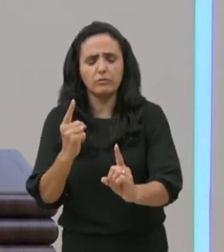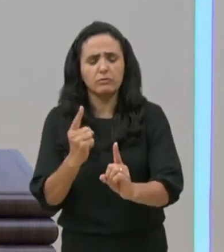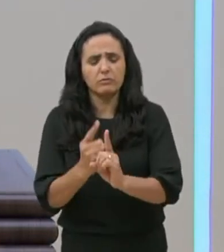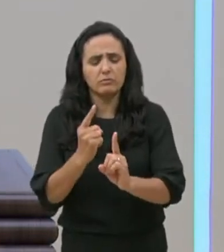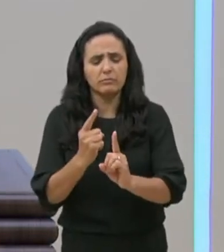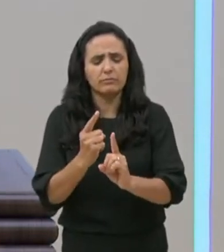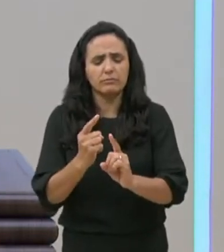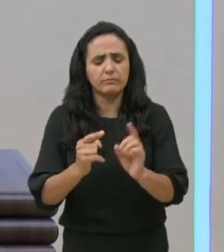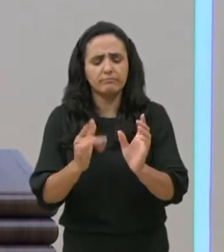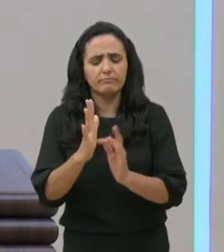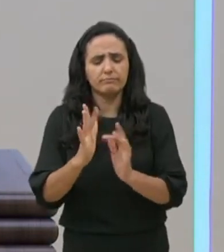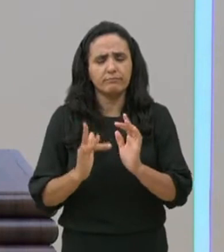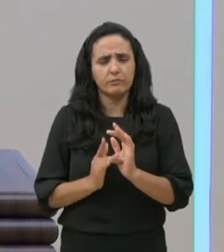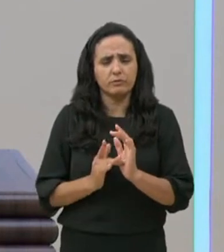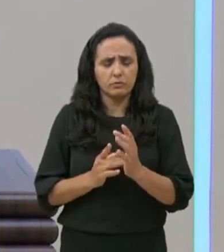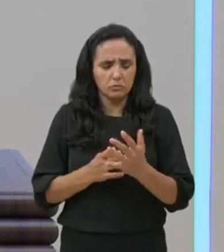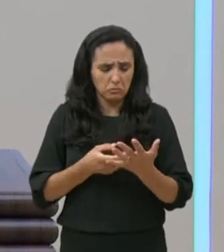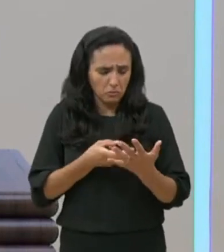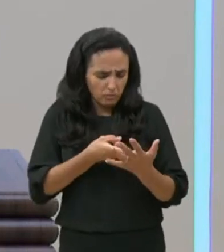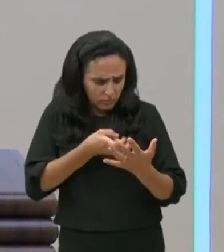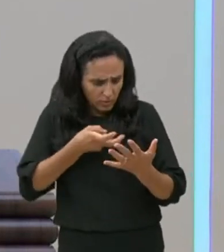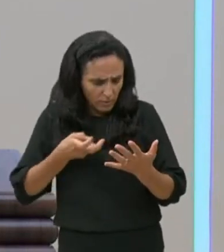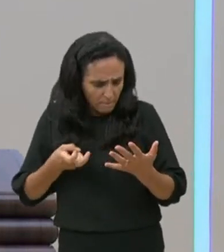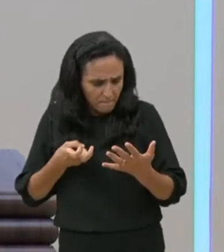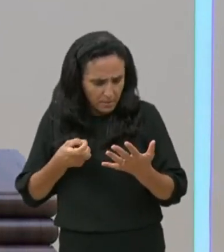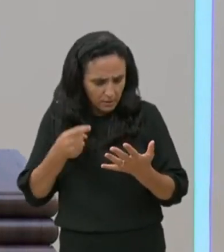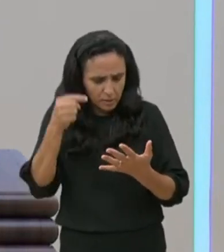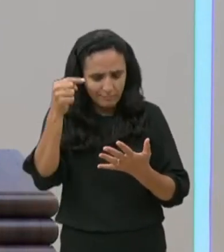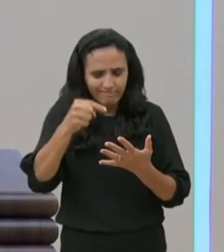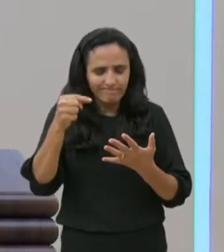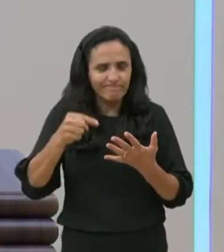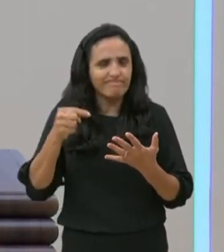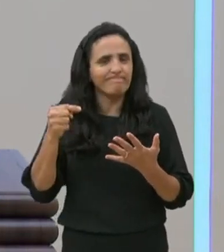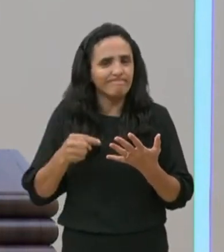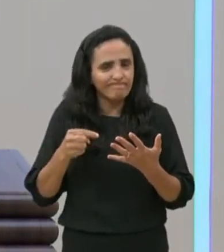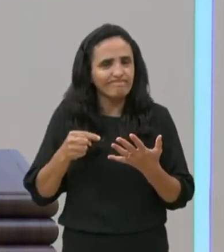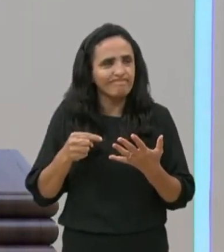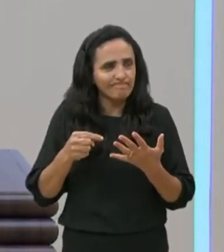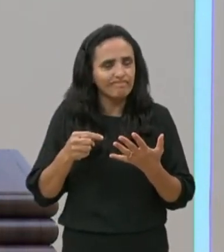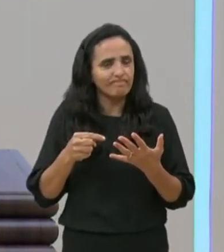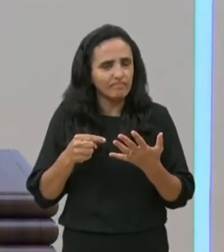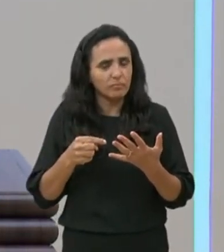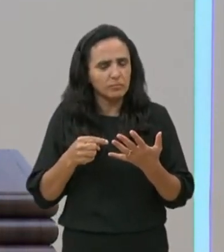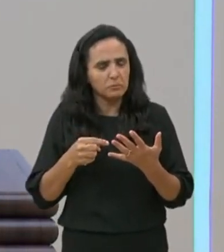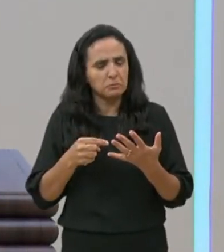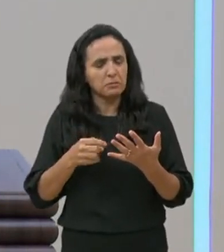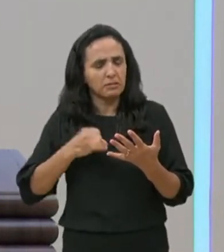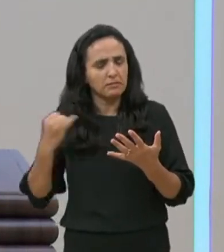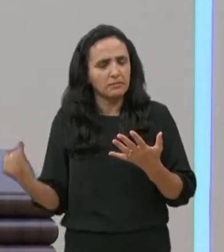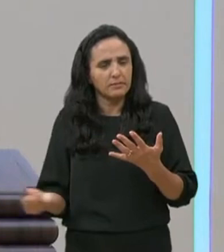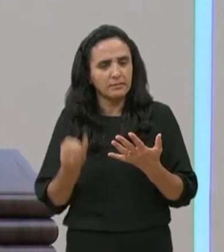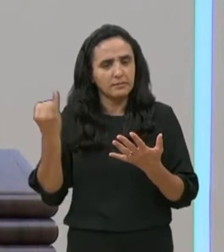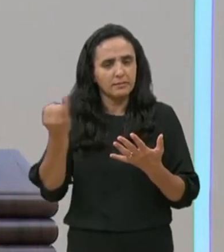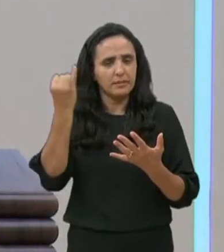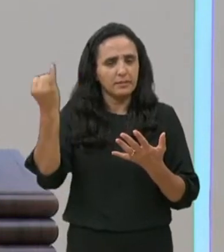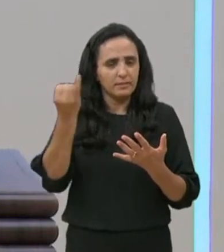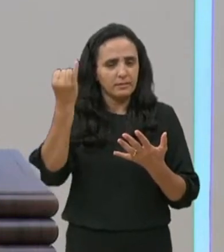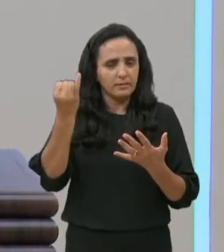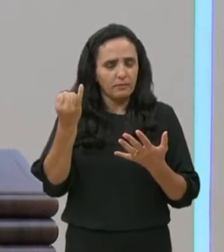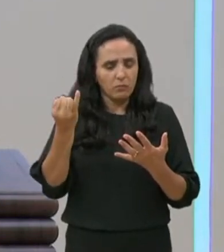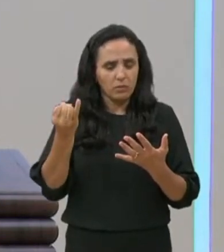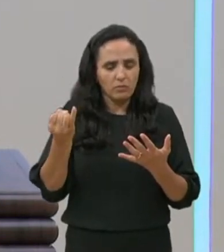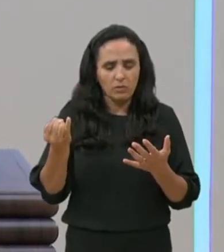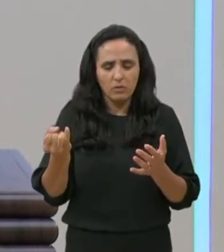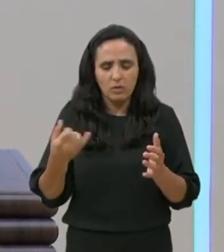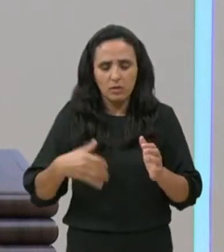Há um outro detalhe interessante, meu querido irmão, minha querida irmã, é que nós vemos que estes anciãos,